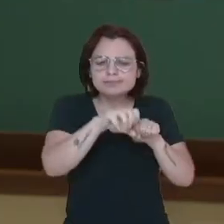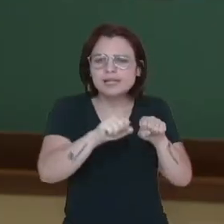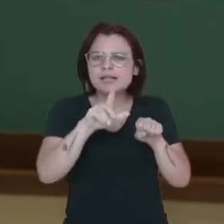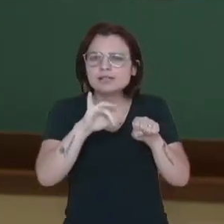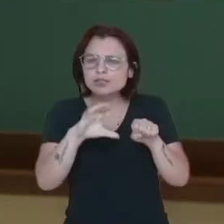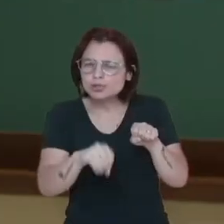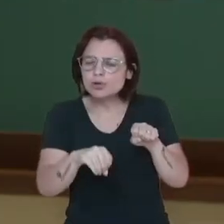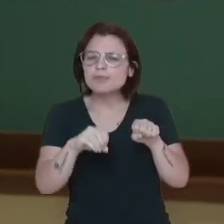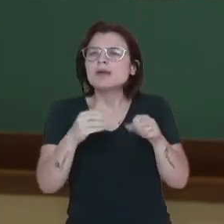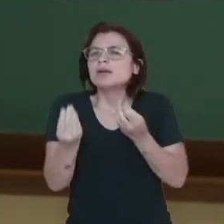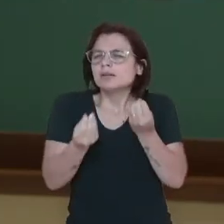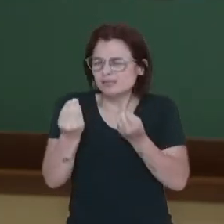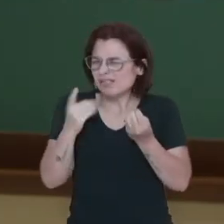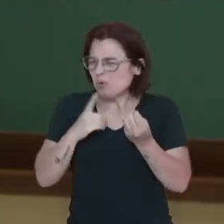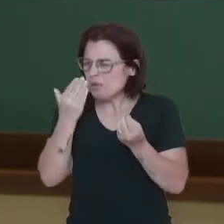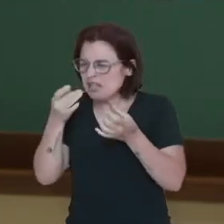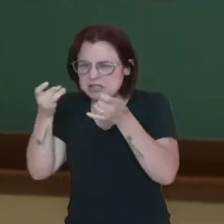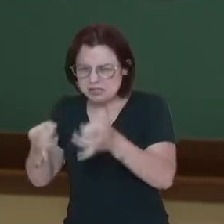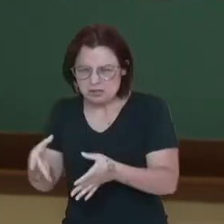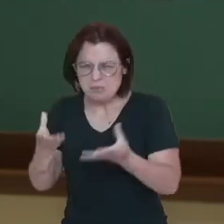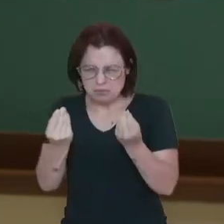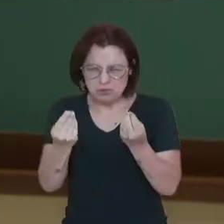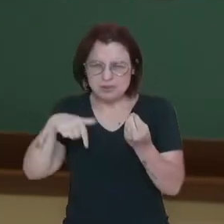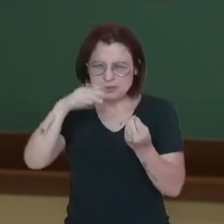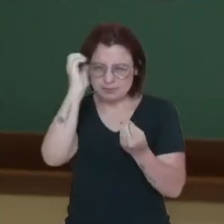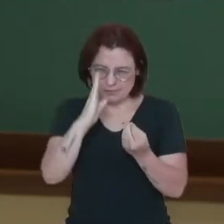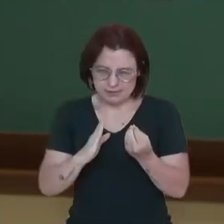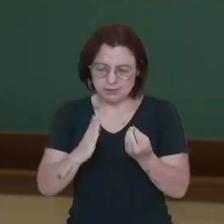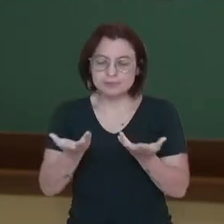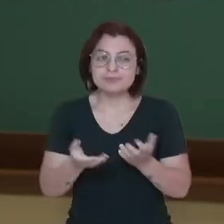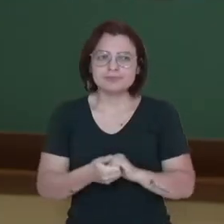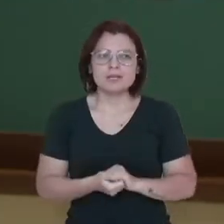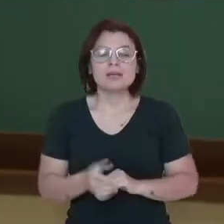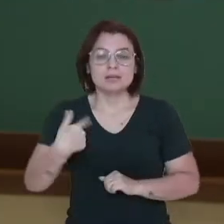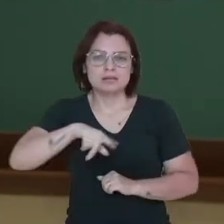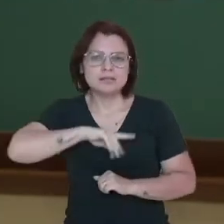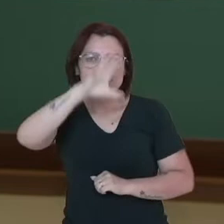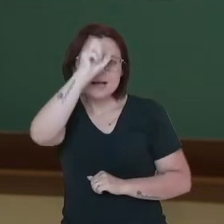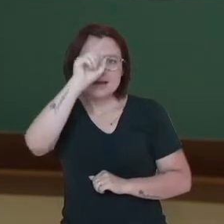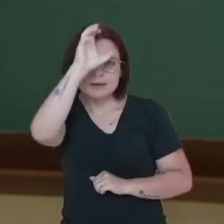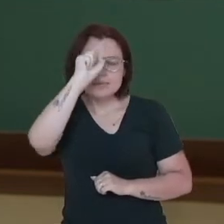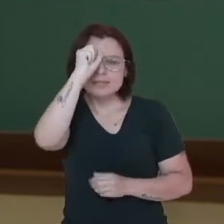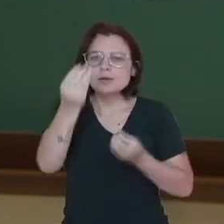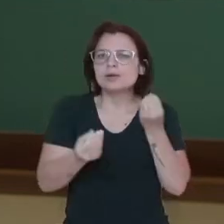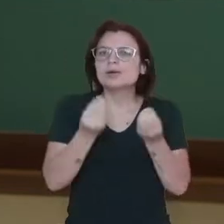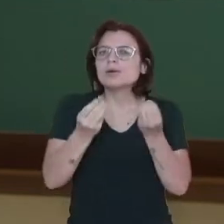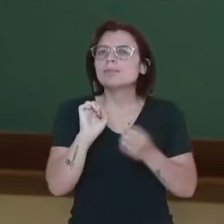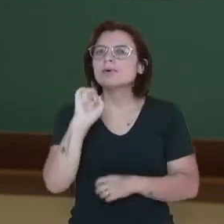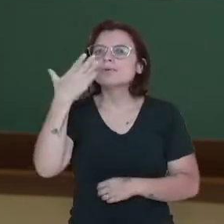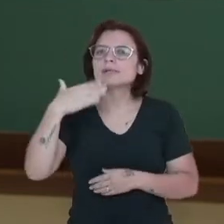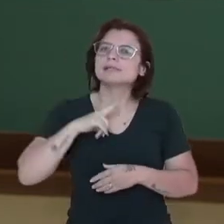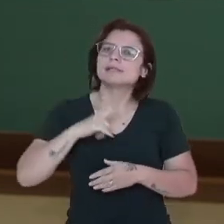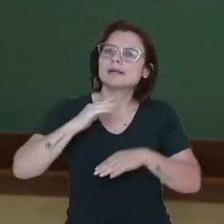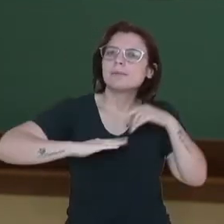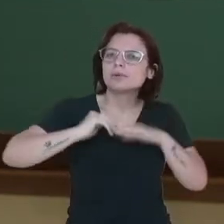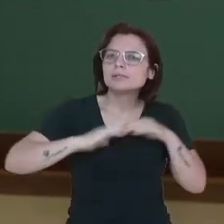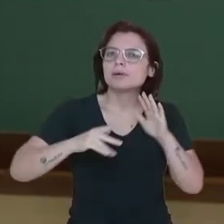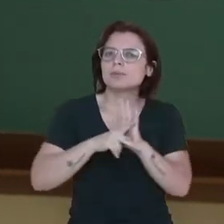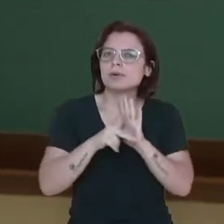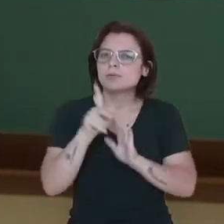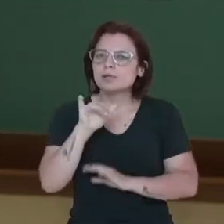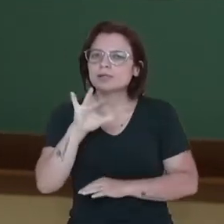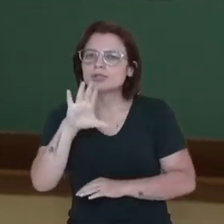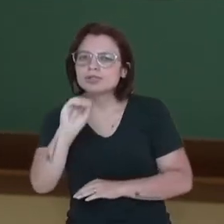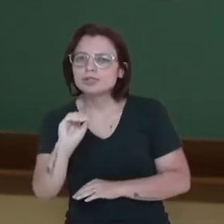alimentos no nosso país? Então nós vamos aprender aqui como acontece essa produção de lixo no